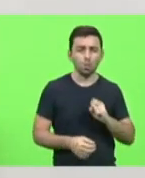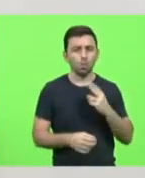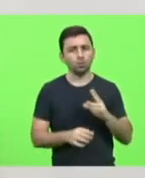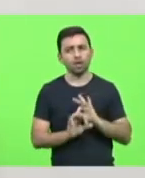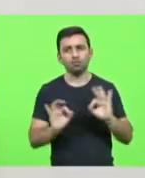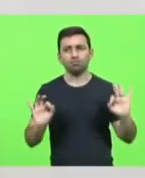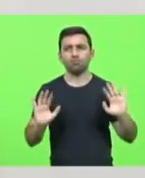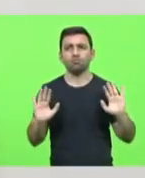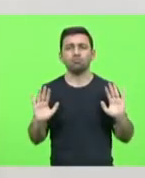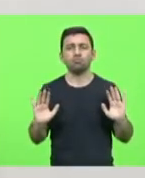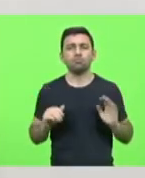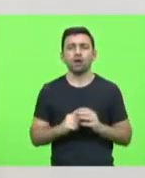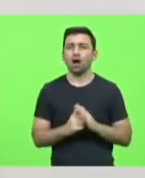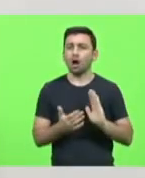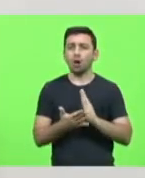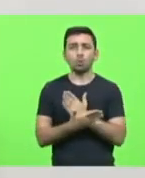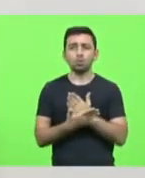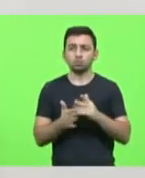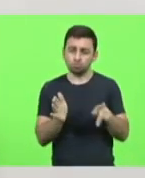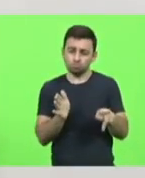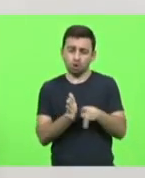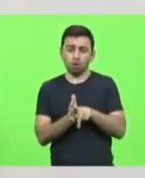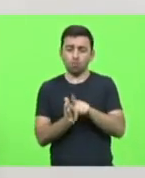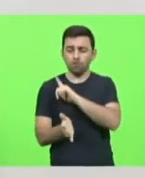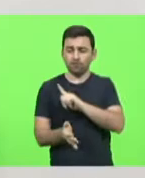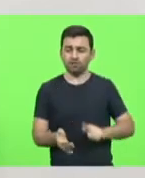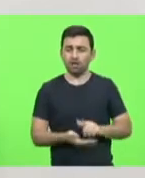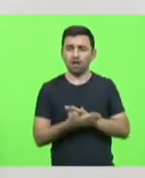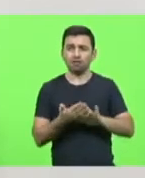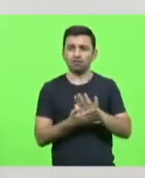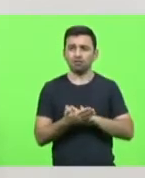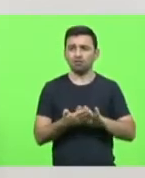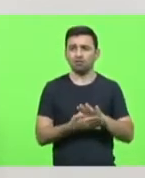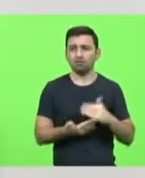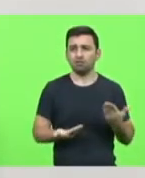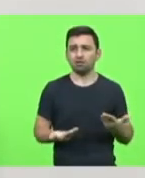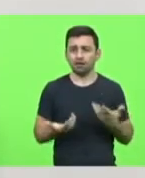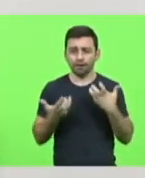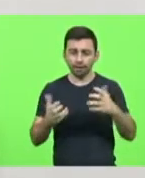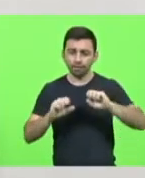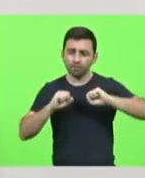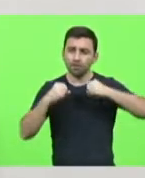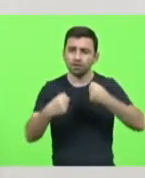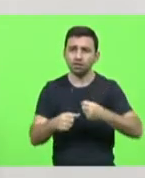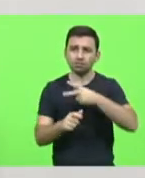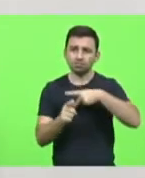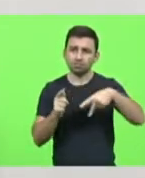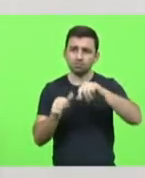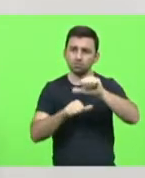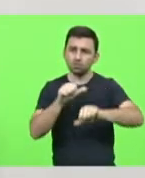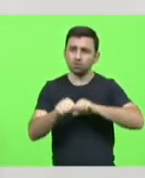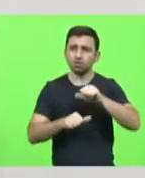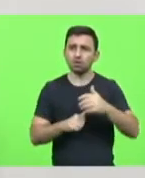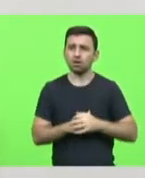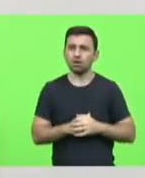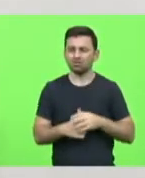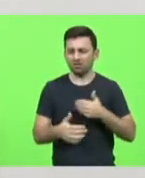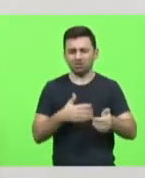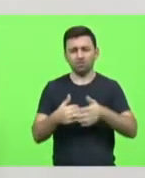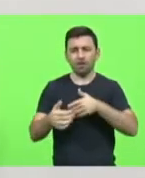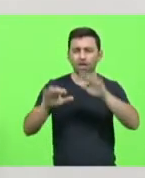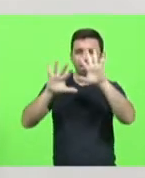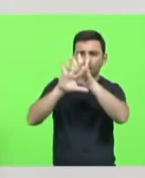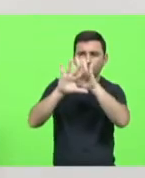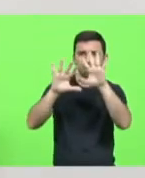E detalhe, alguns não são base de governo e defenderão aqui a reforma da Previdência. Com ou sem essa cortina de fumaça,